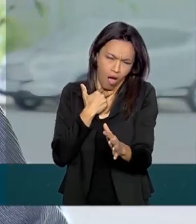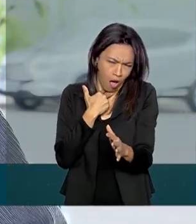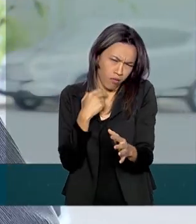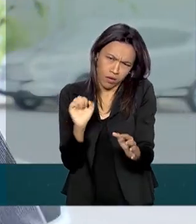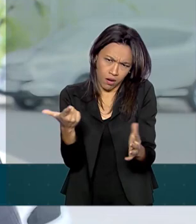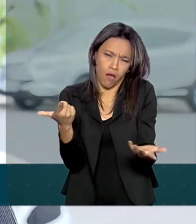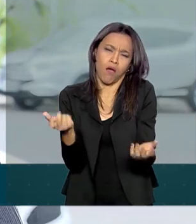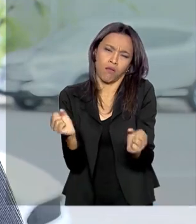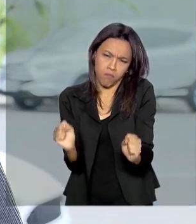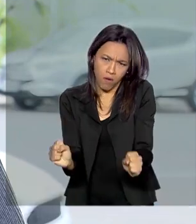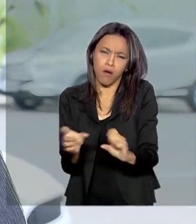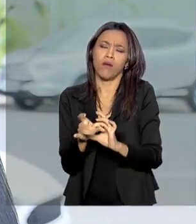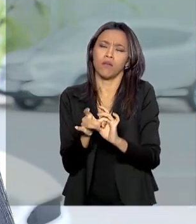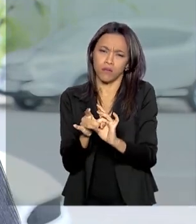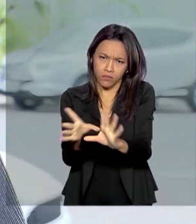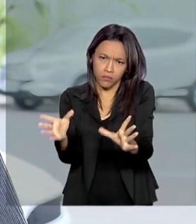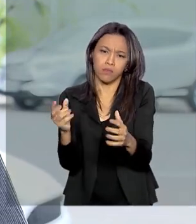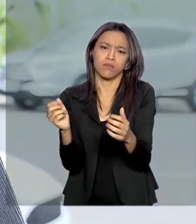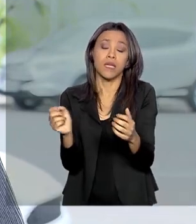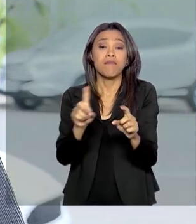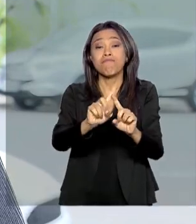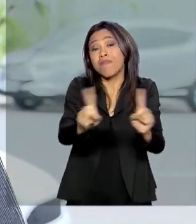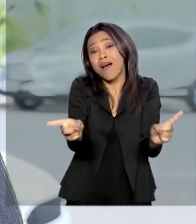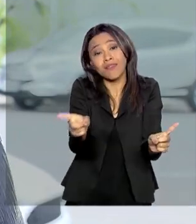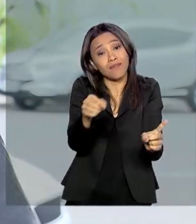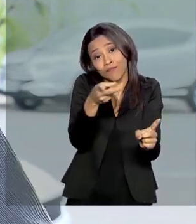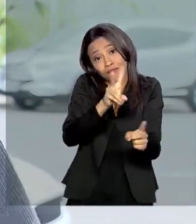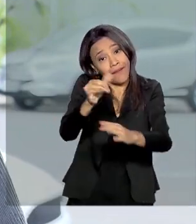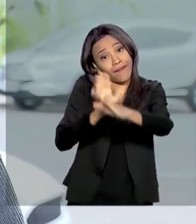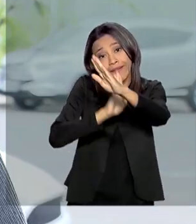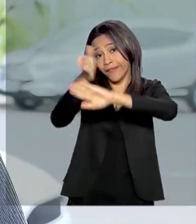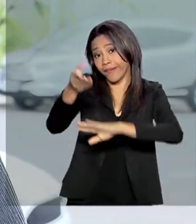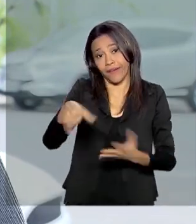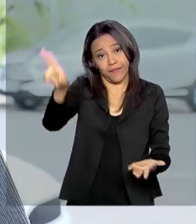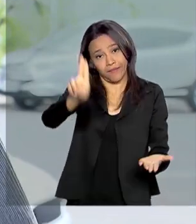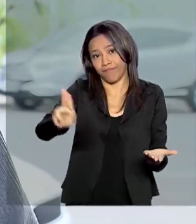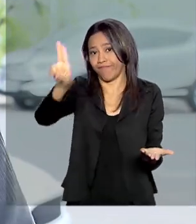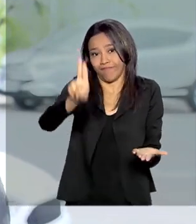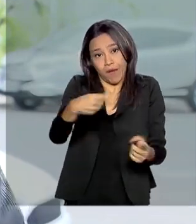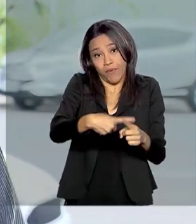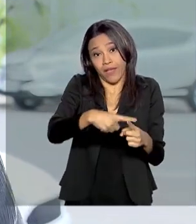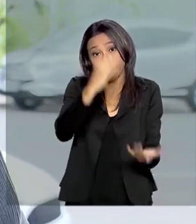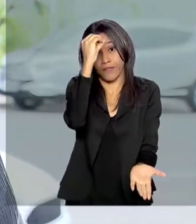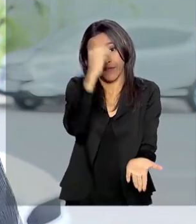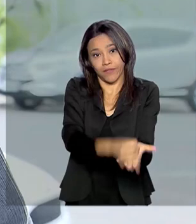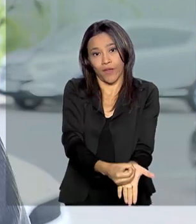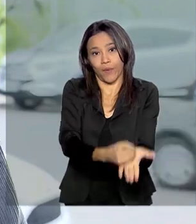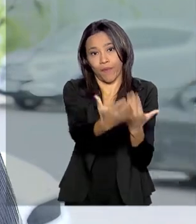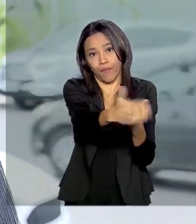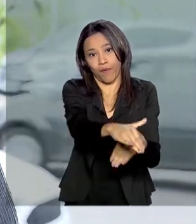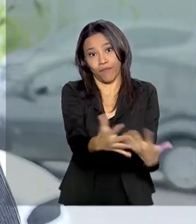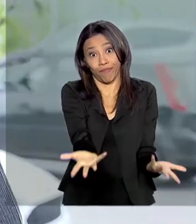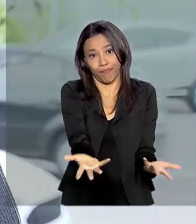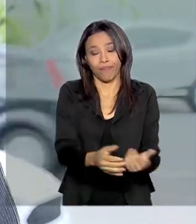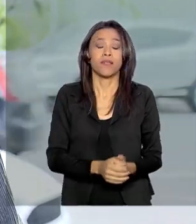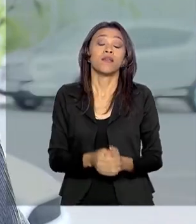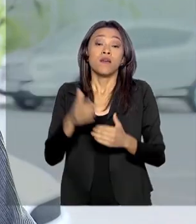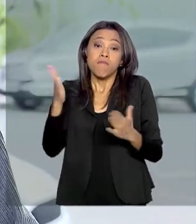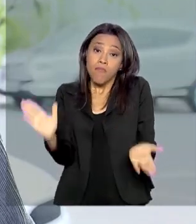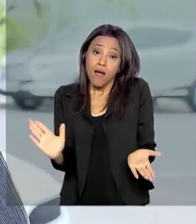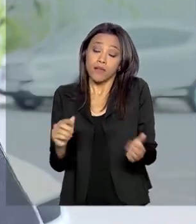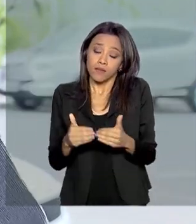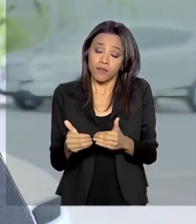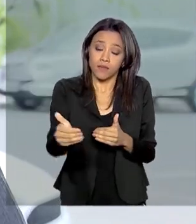concorrer a uma vaga em uma instituição de ensino superior porque ele zerou a primeira prova. Mas esse exame de domingo pode servir